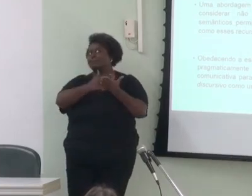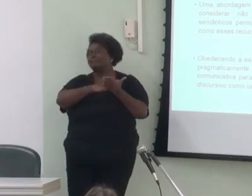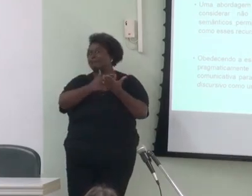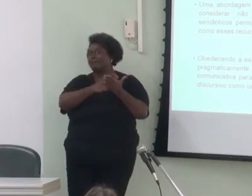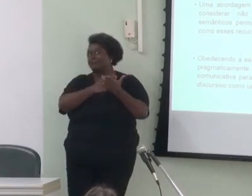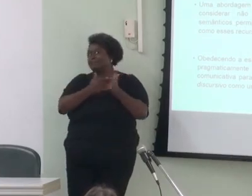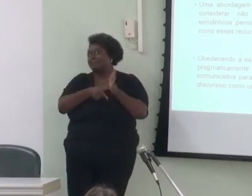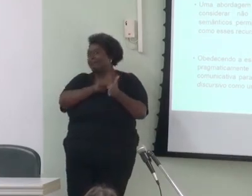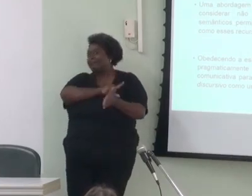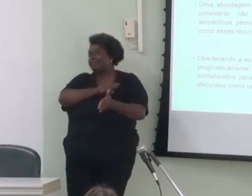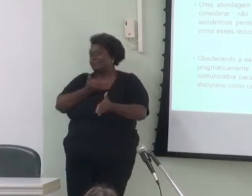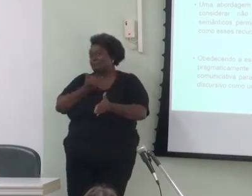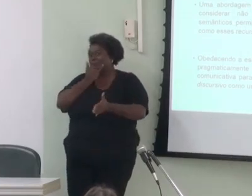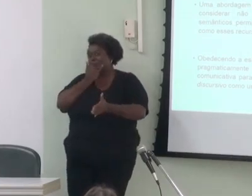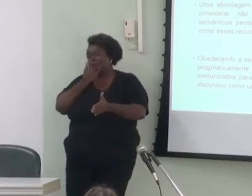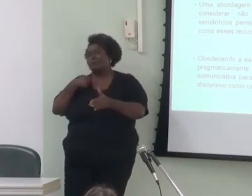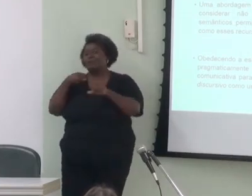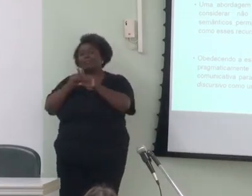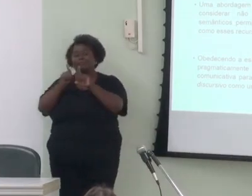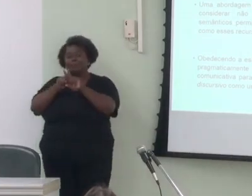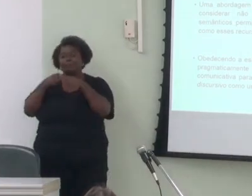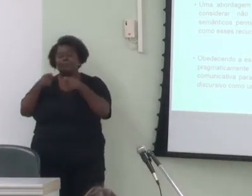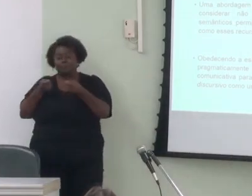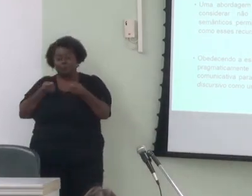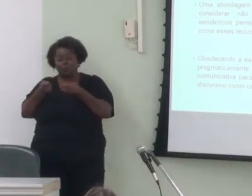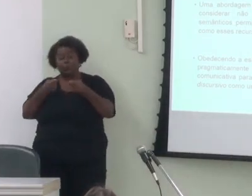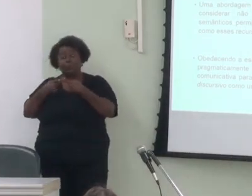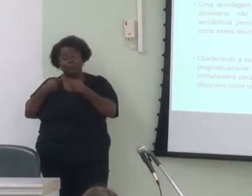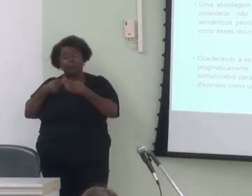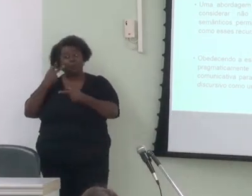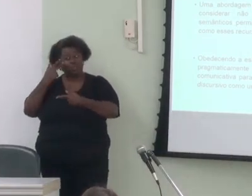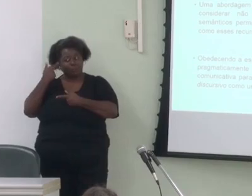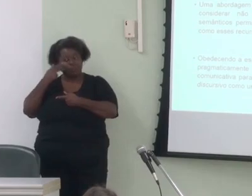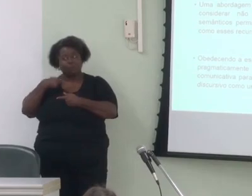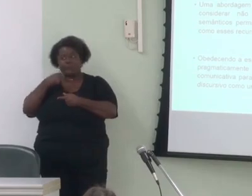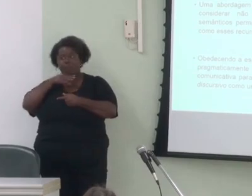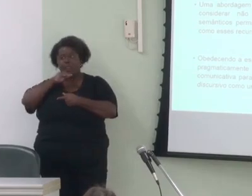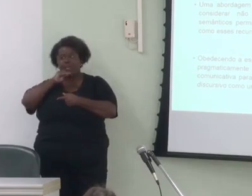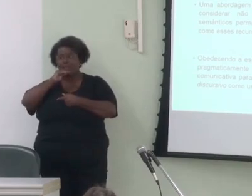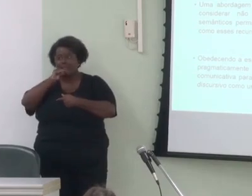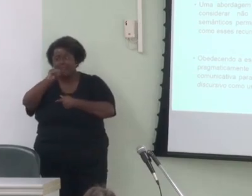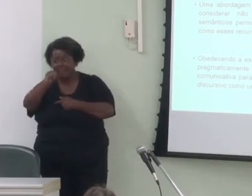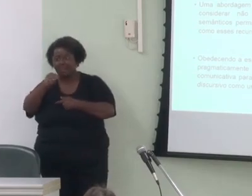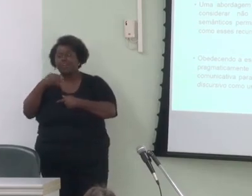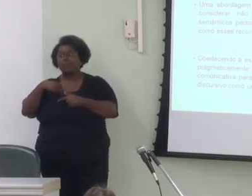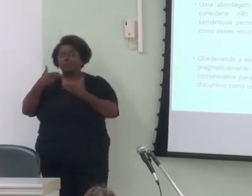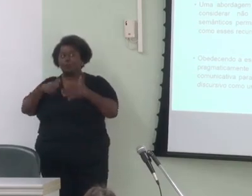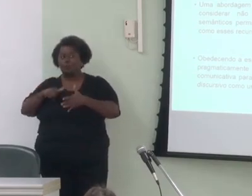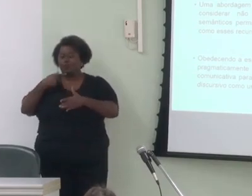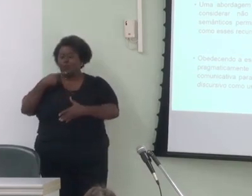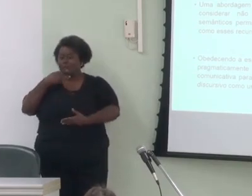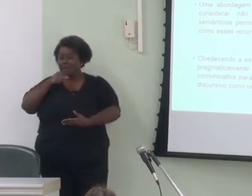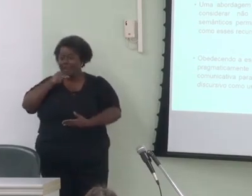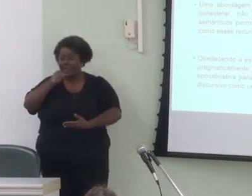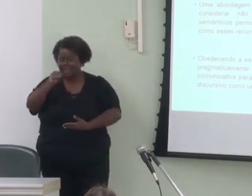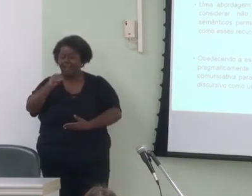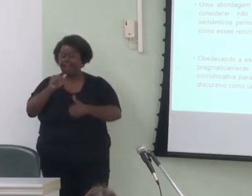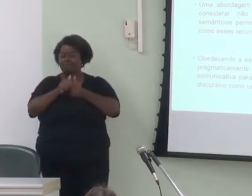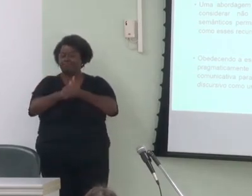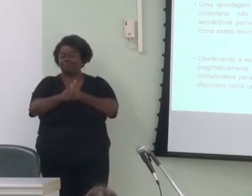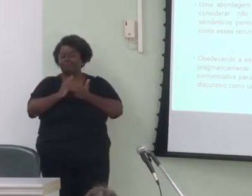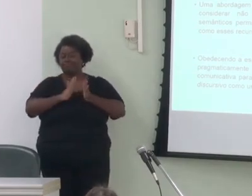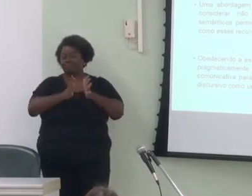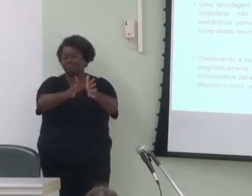Eu preciso me controlar, porque eu falo naturalmente muito depressa. Já estou de novo falando depressa. Ok,